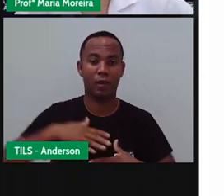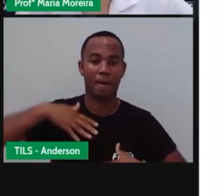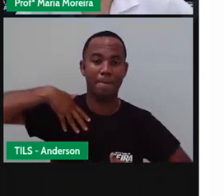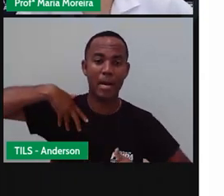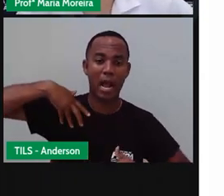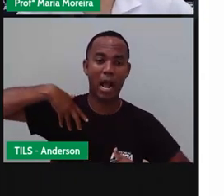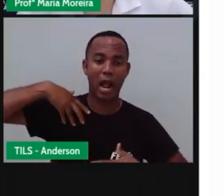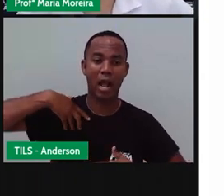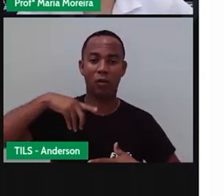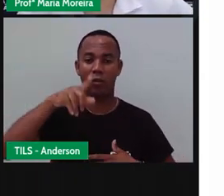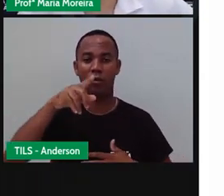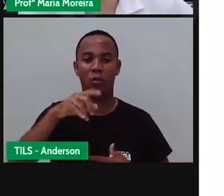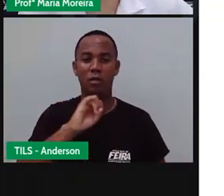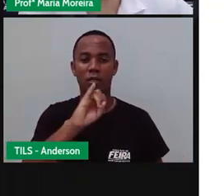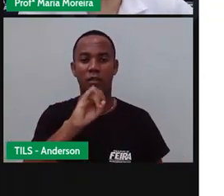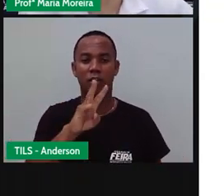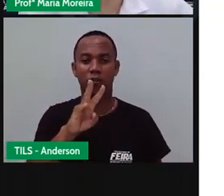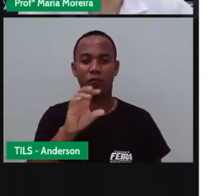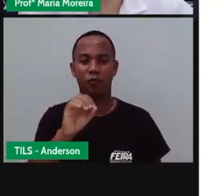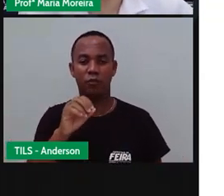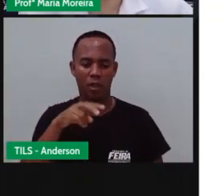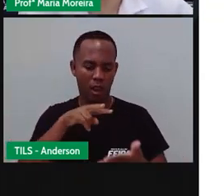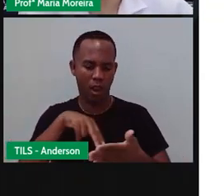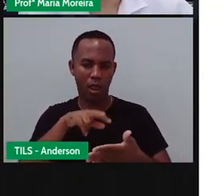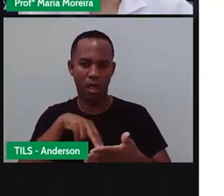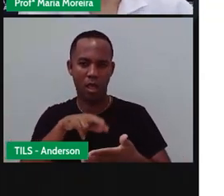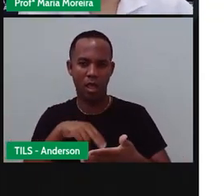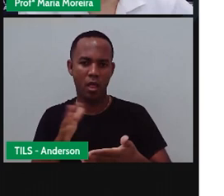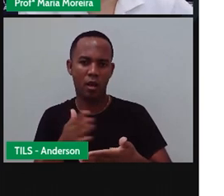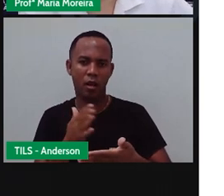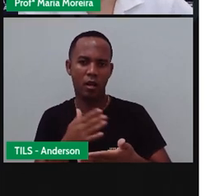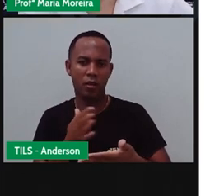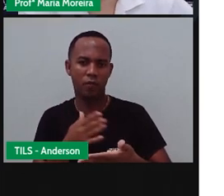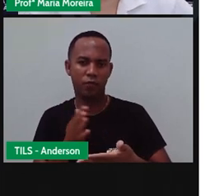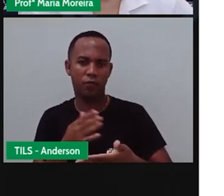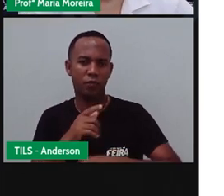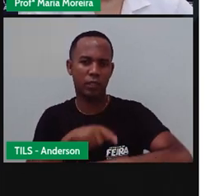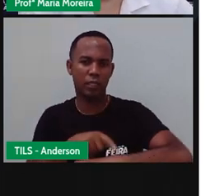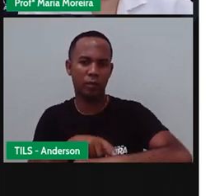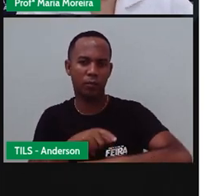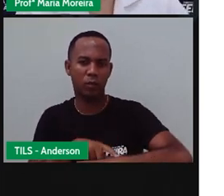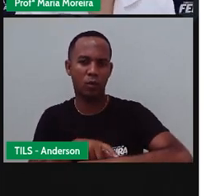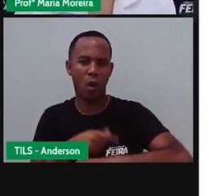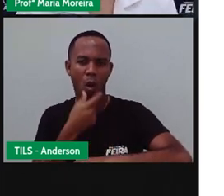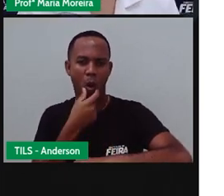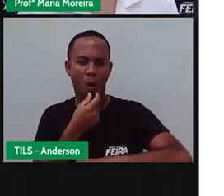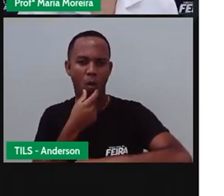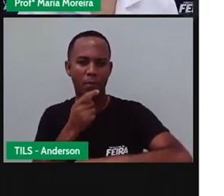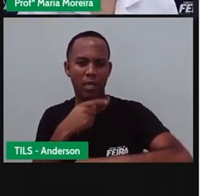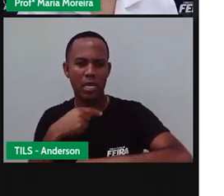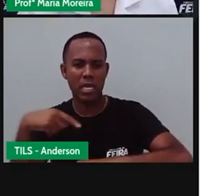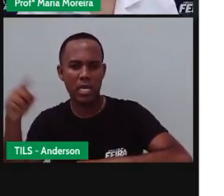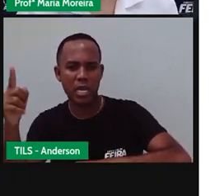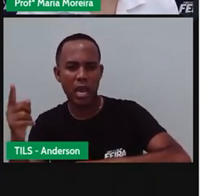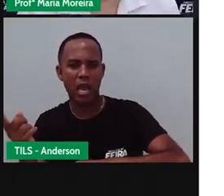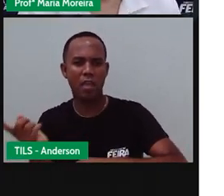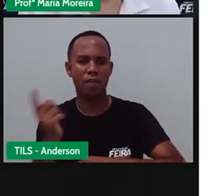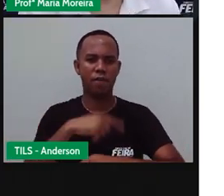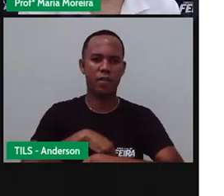Ivo Leu um livro Sobre viagem No tempo O viajante Ia E voltava No tempo